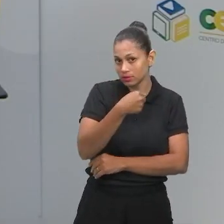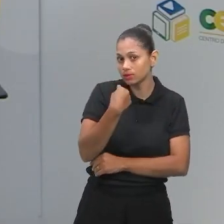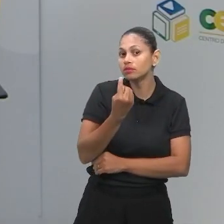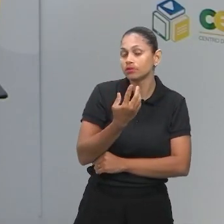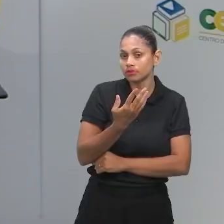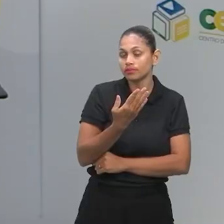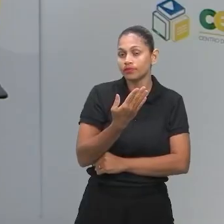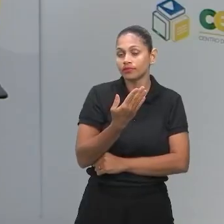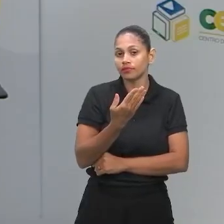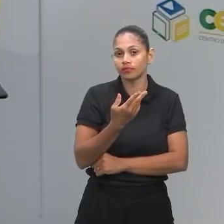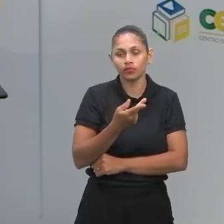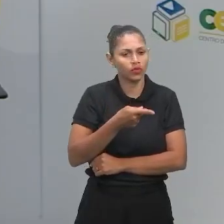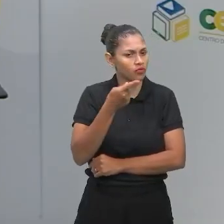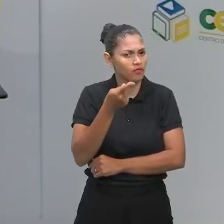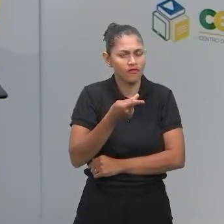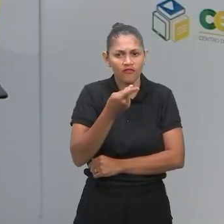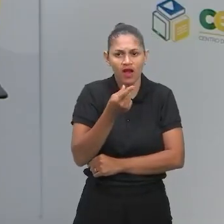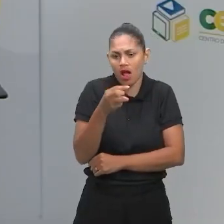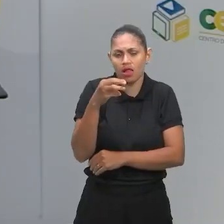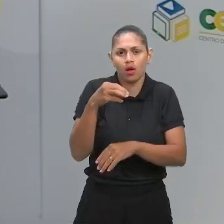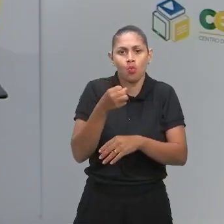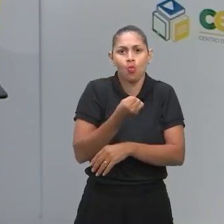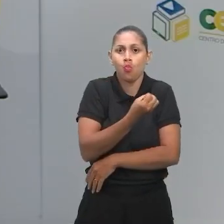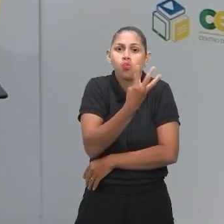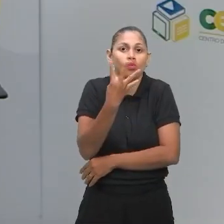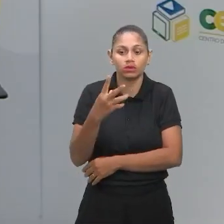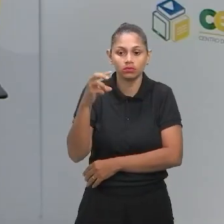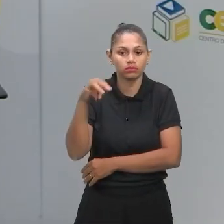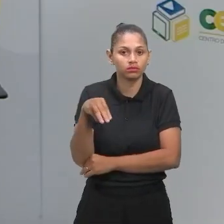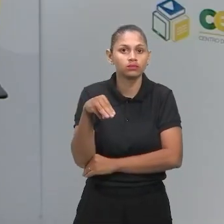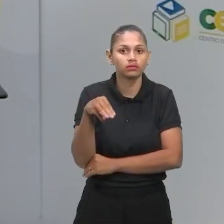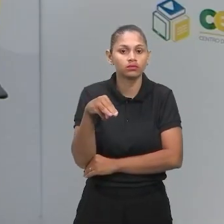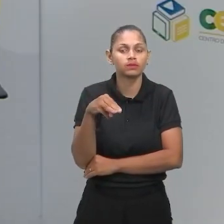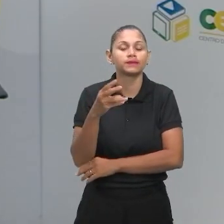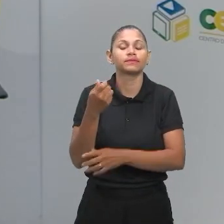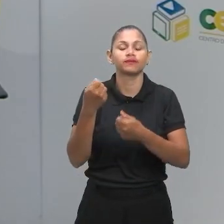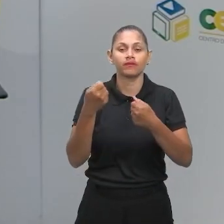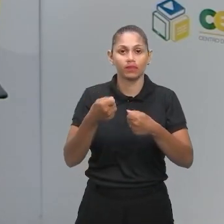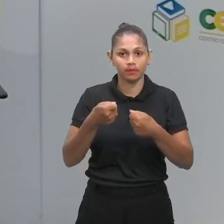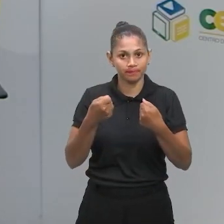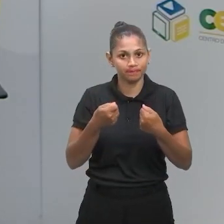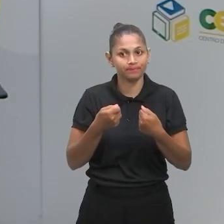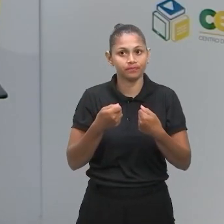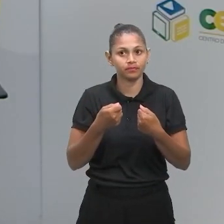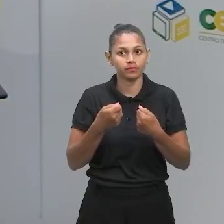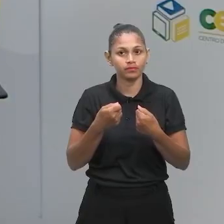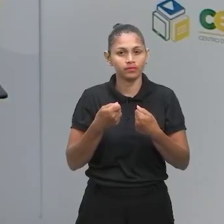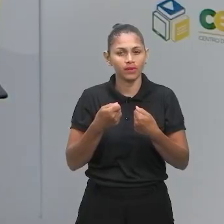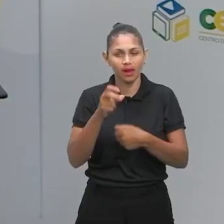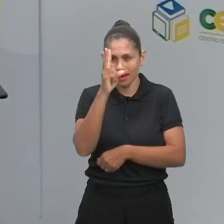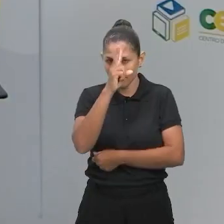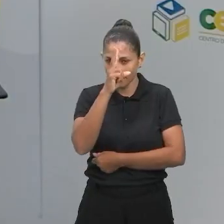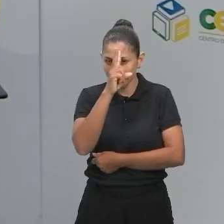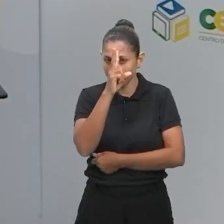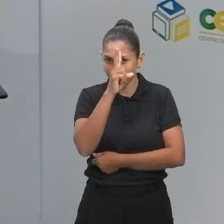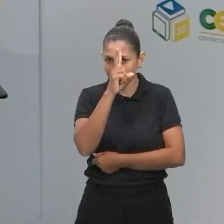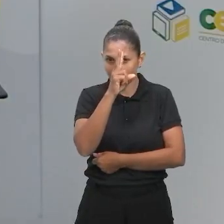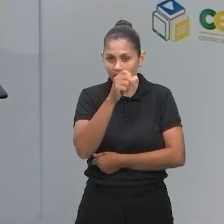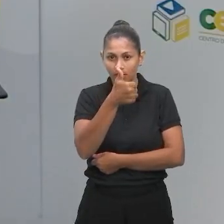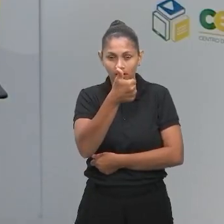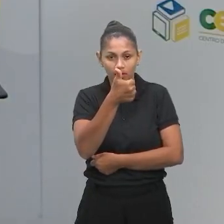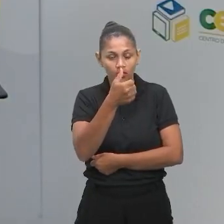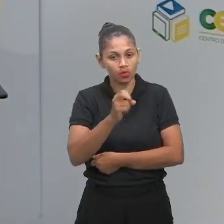mas não fala a quantidade de metros. Lembra que eu falei que a gente pode tomar como referência o 100% quando se trata de